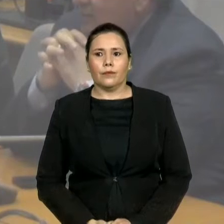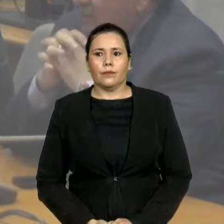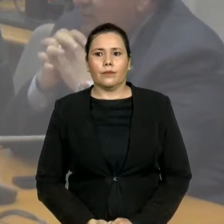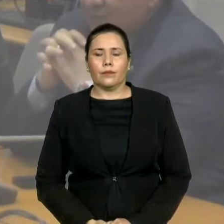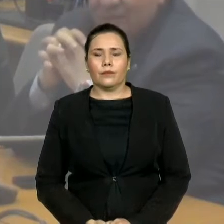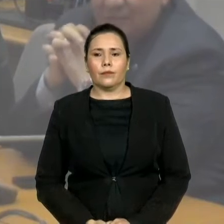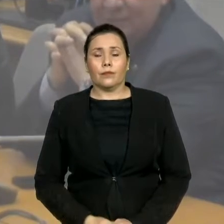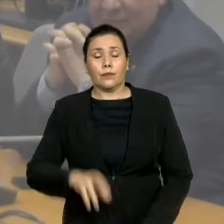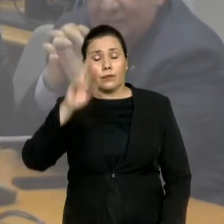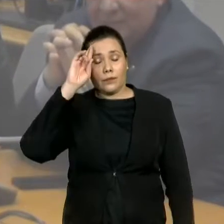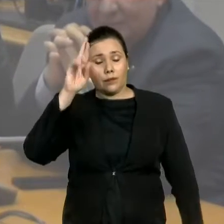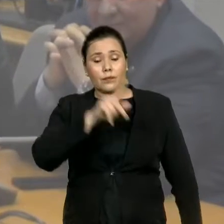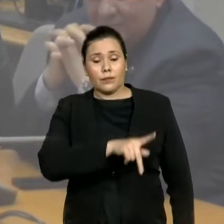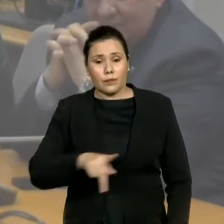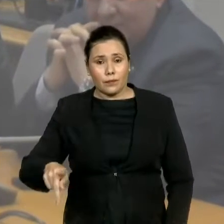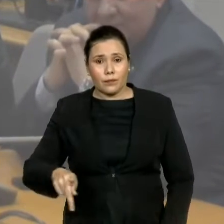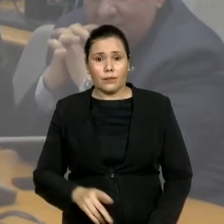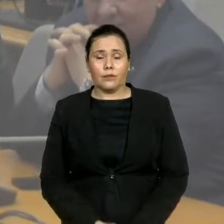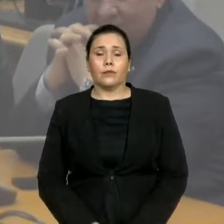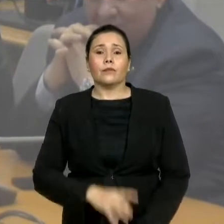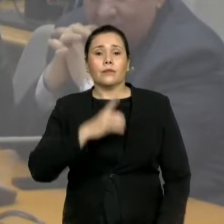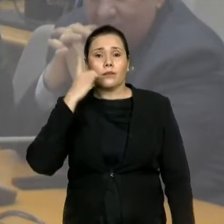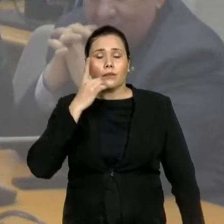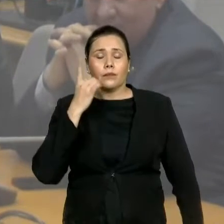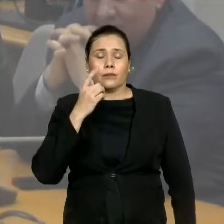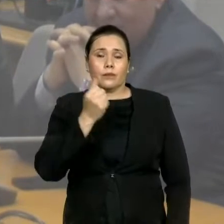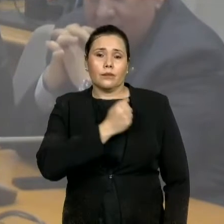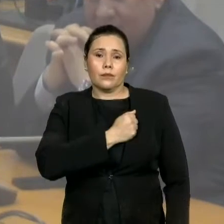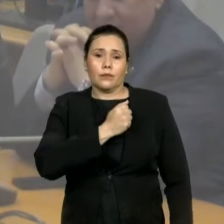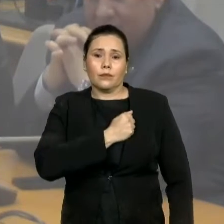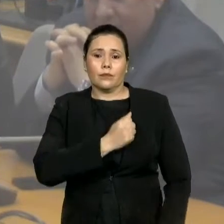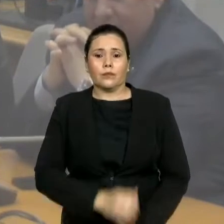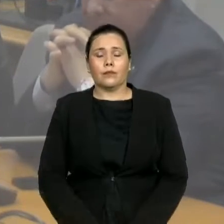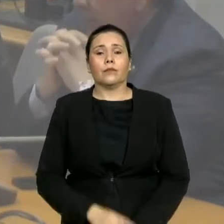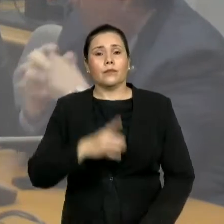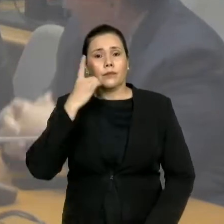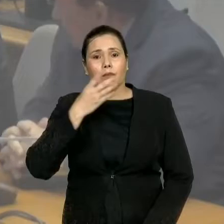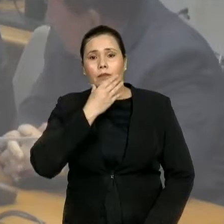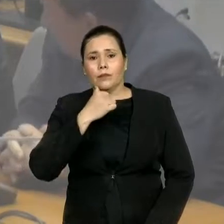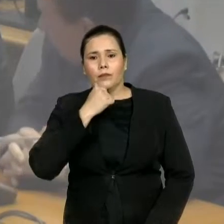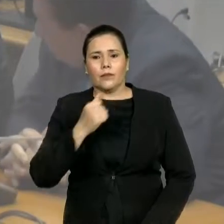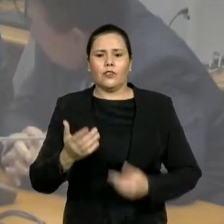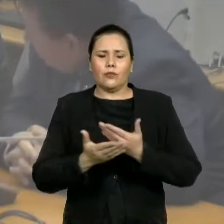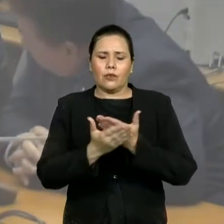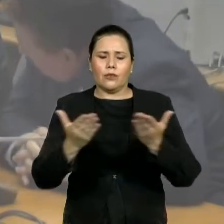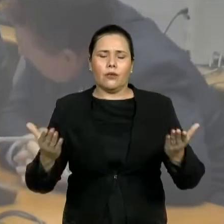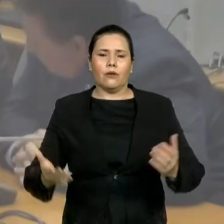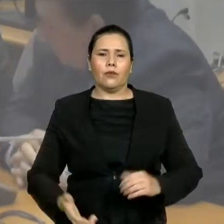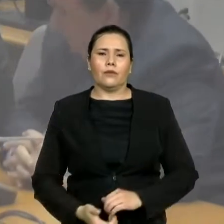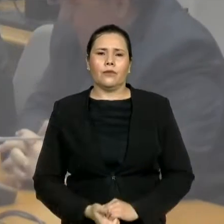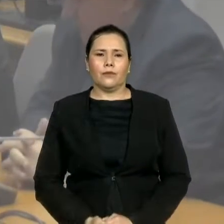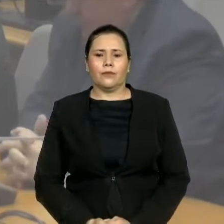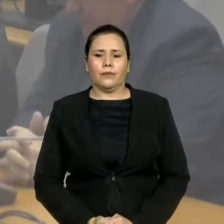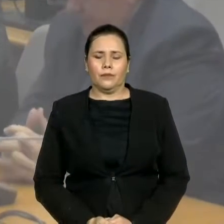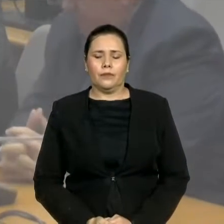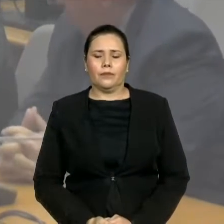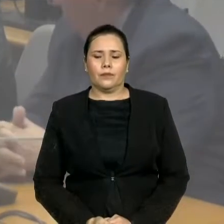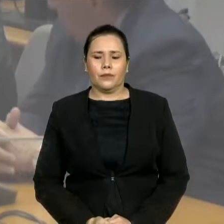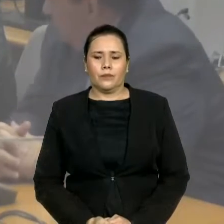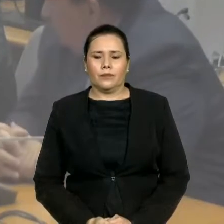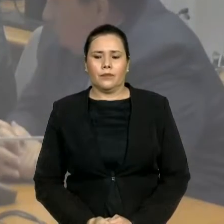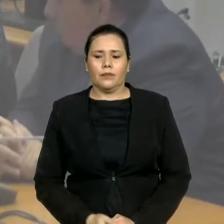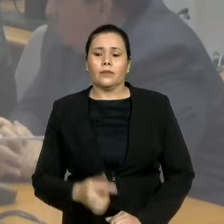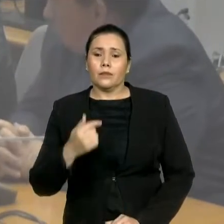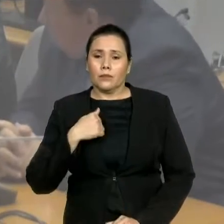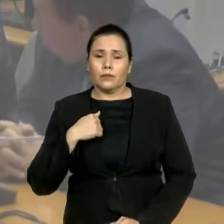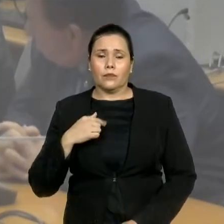Excelentíssimo senhor presidente, deputado Antônio Pereira, senhores deputados, senhoras deputadas, eu subo a essa